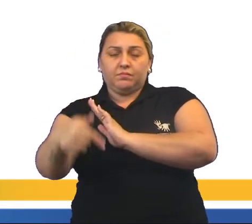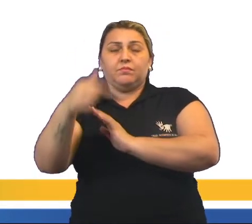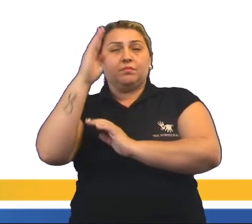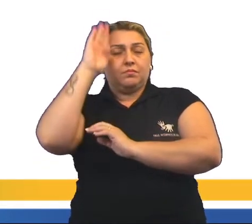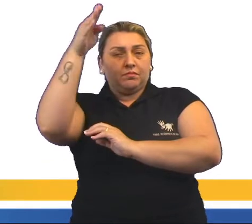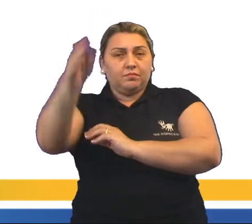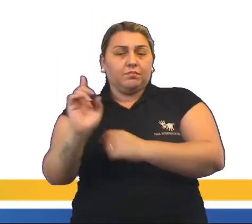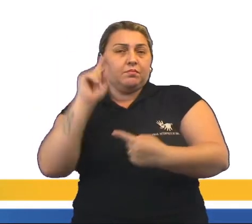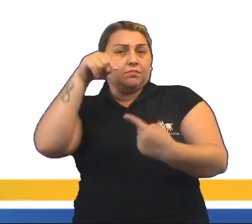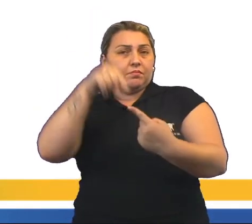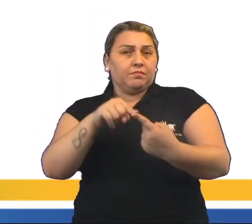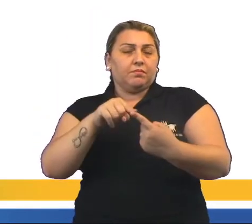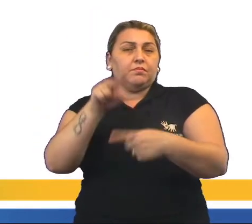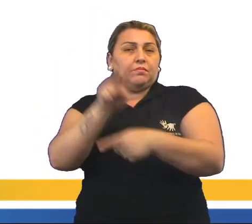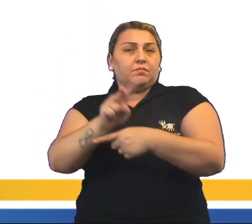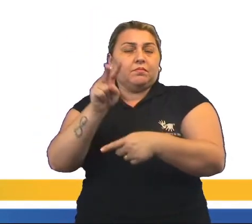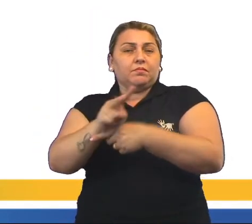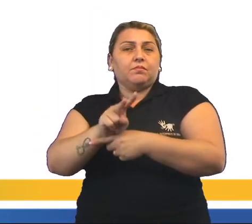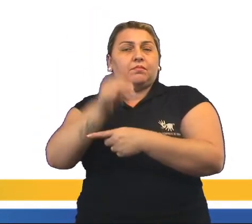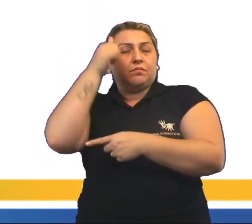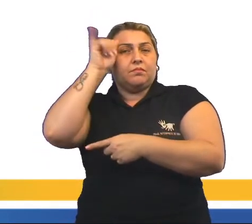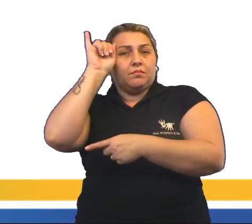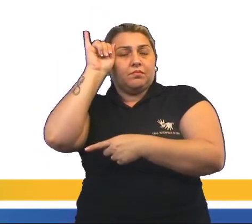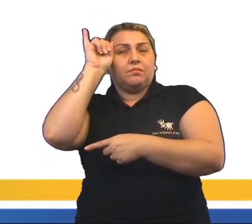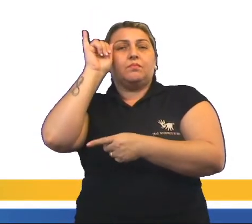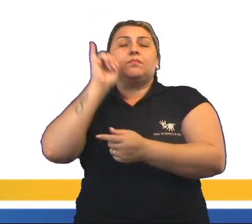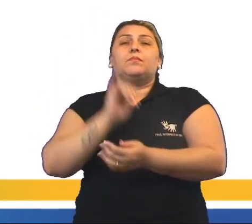finalidade da criação de gado era o couro.